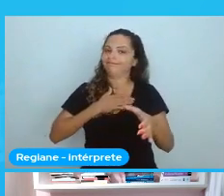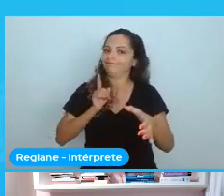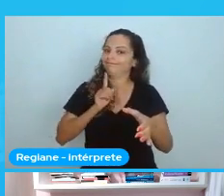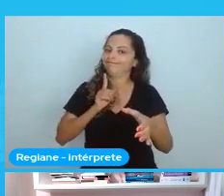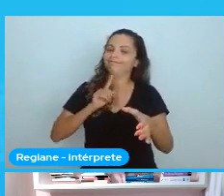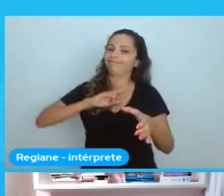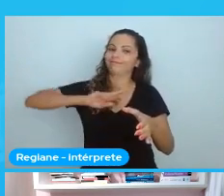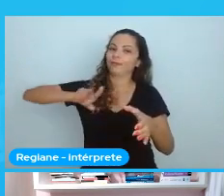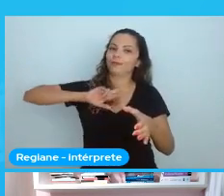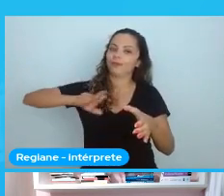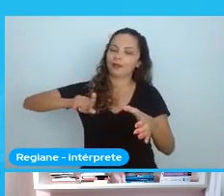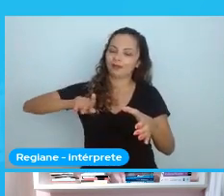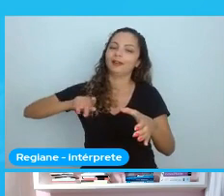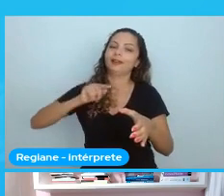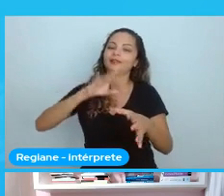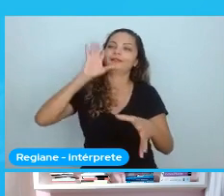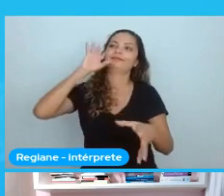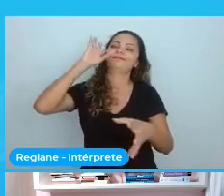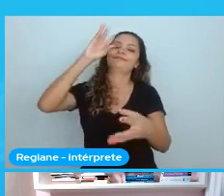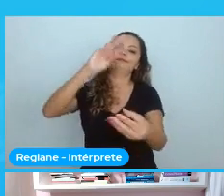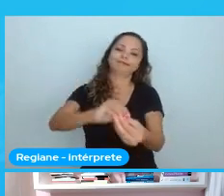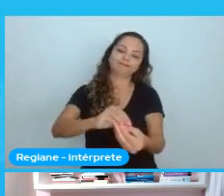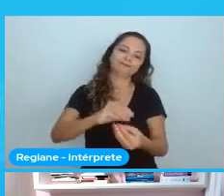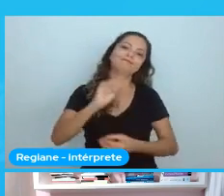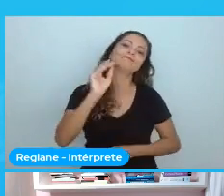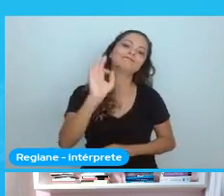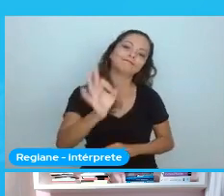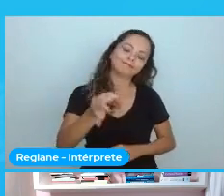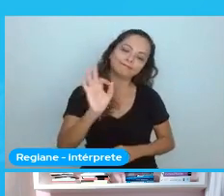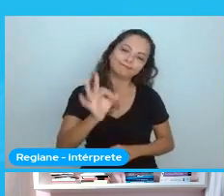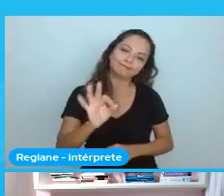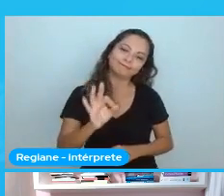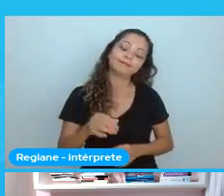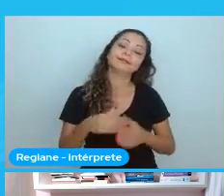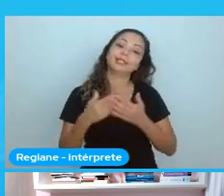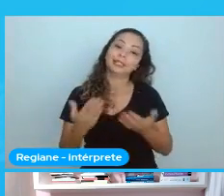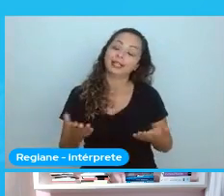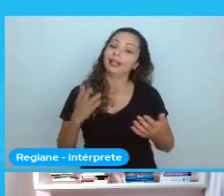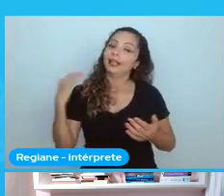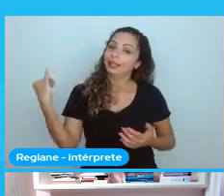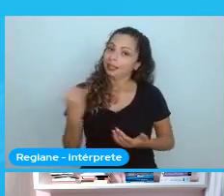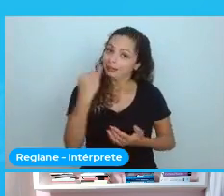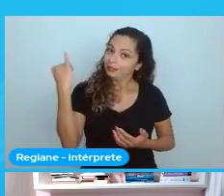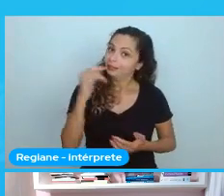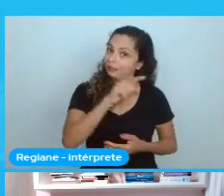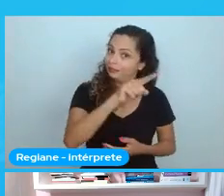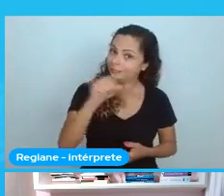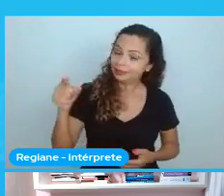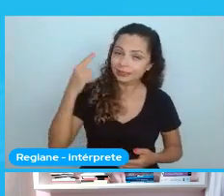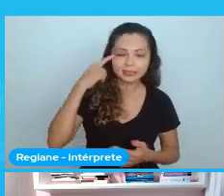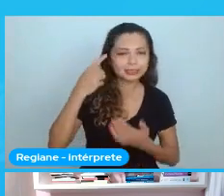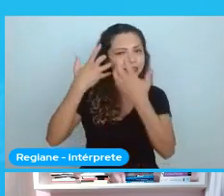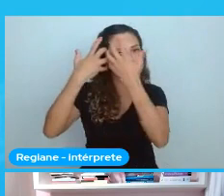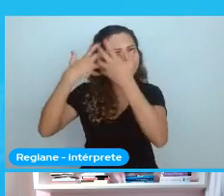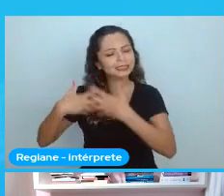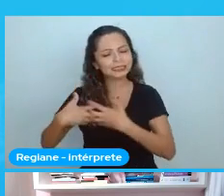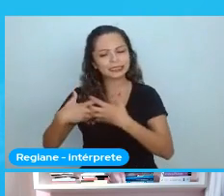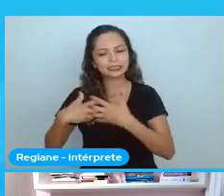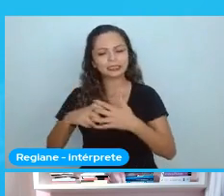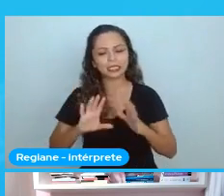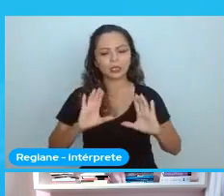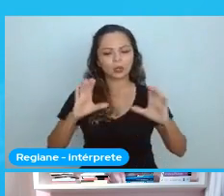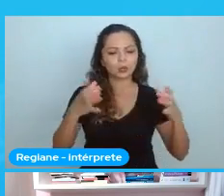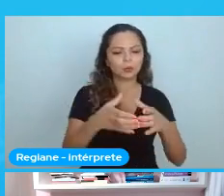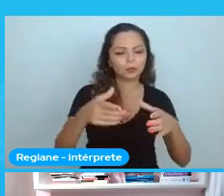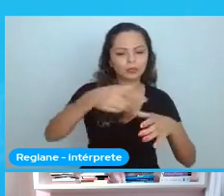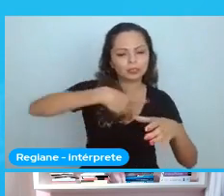aprendizados que eu tive. E aí, acho importante vocês começarem a repensar sobre como é que vocês estão lidando com a comunidade que